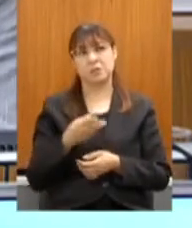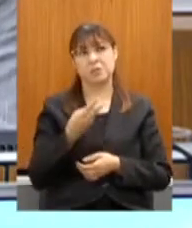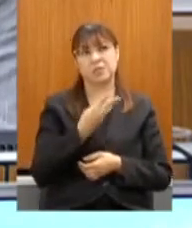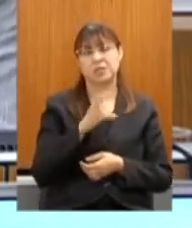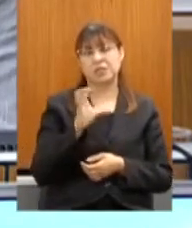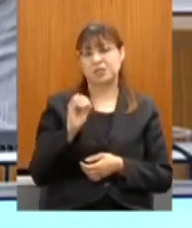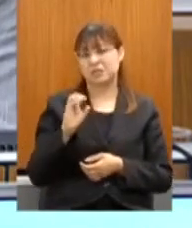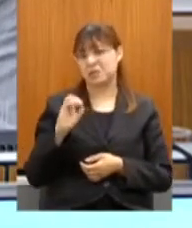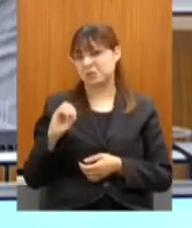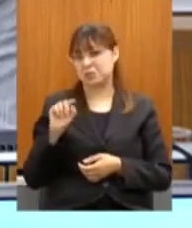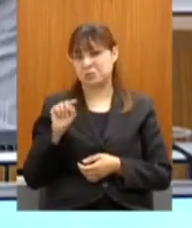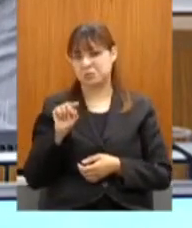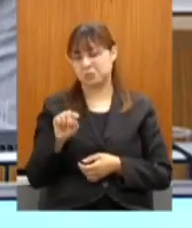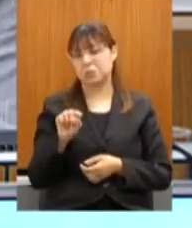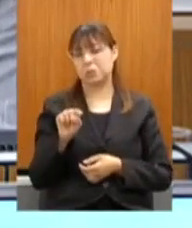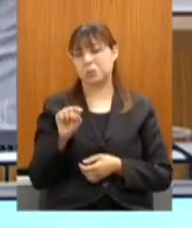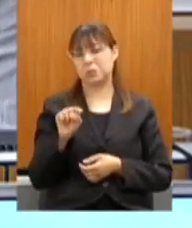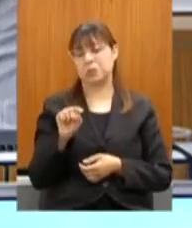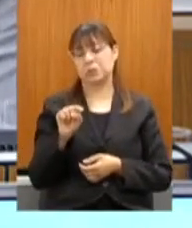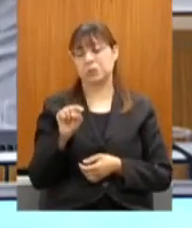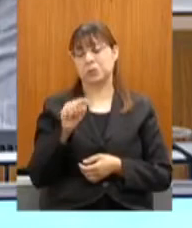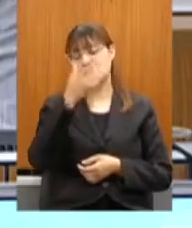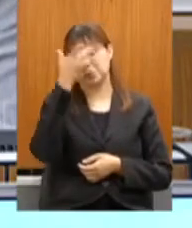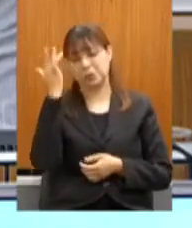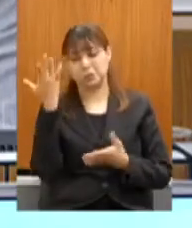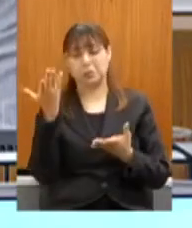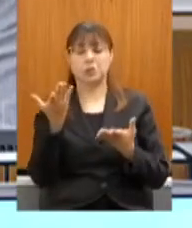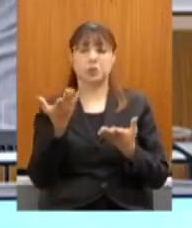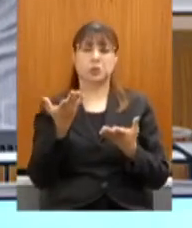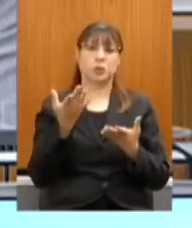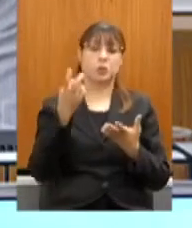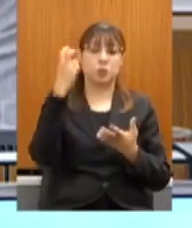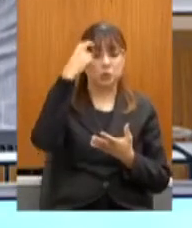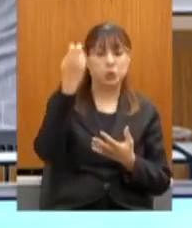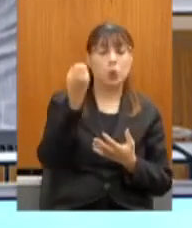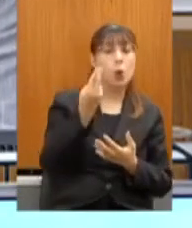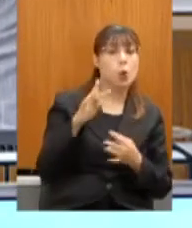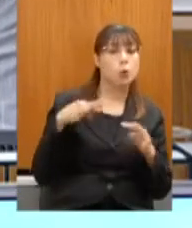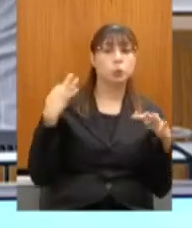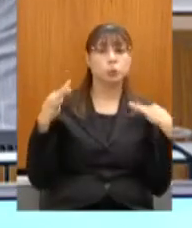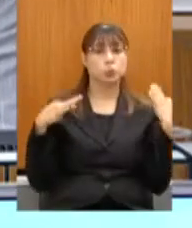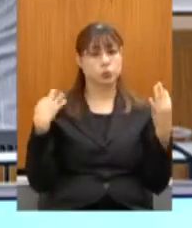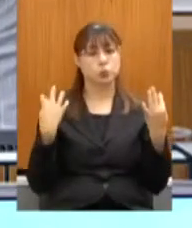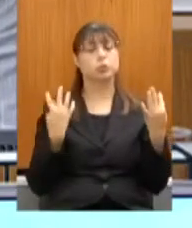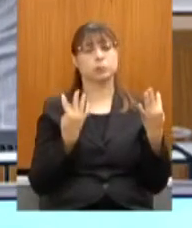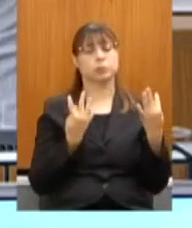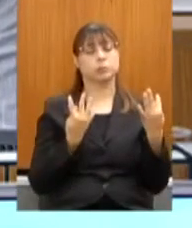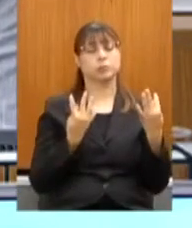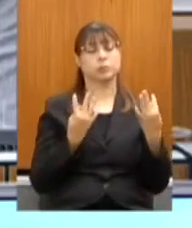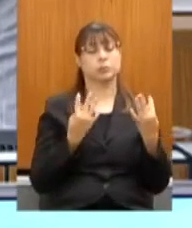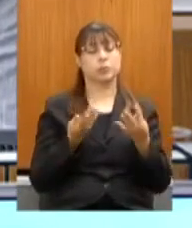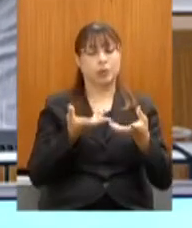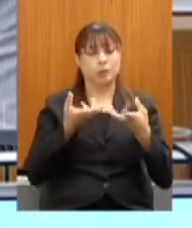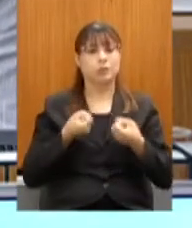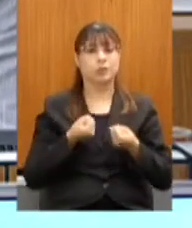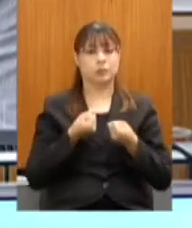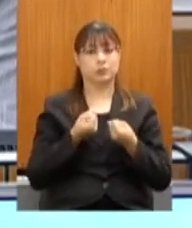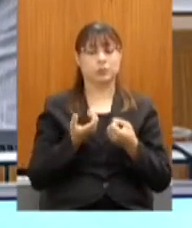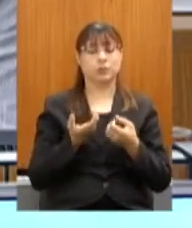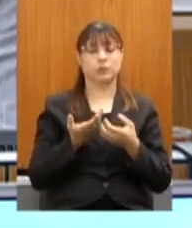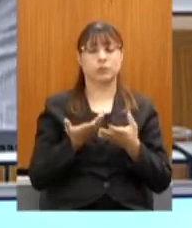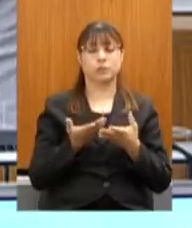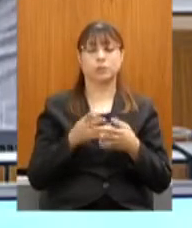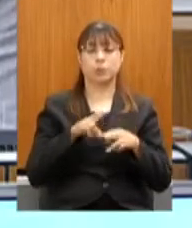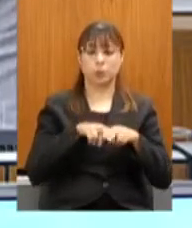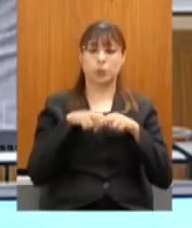mil pessoas, tanto da cultura ou do turismo, atendidas no Arte Salva. Depois, nós